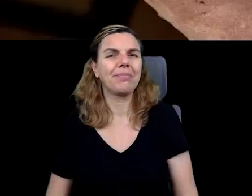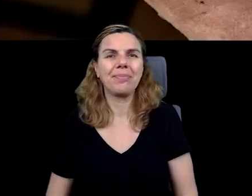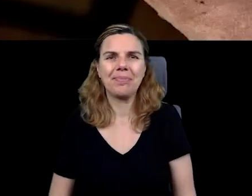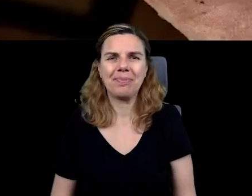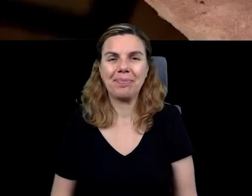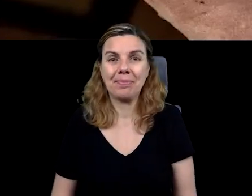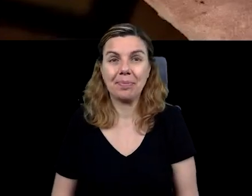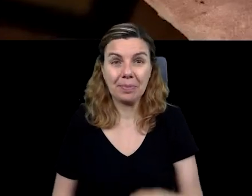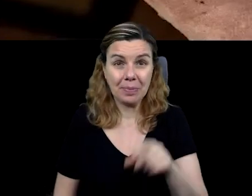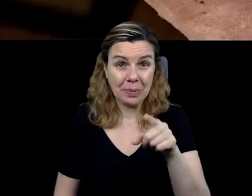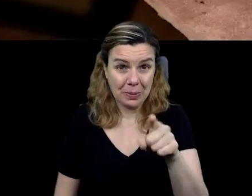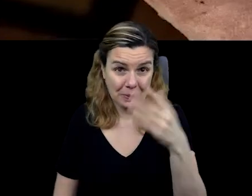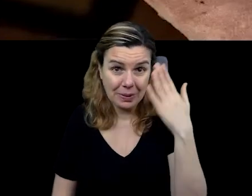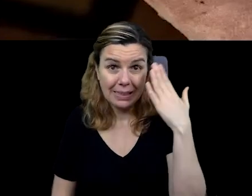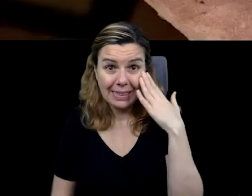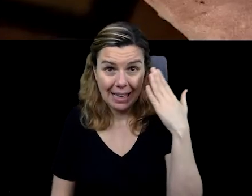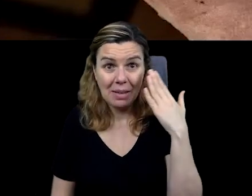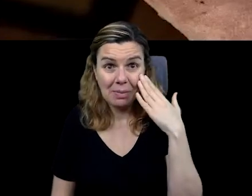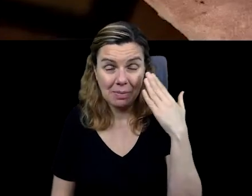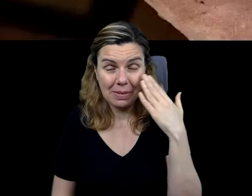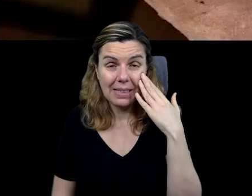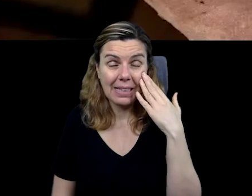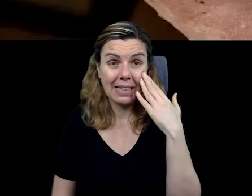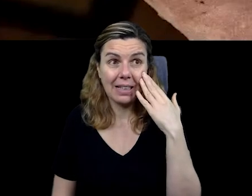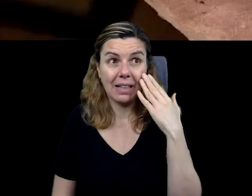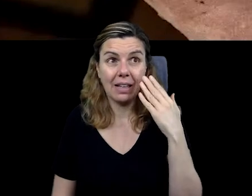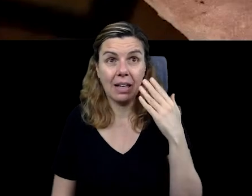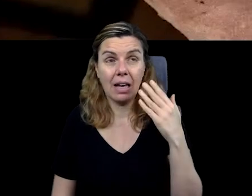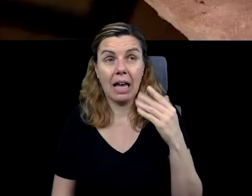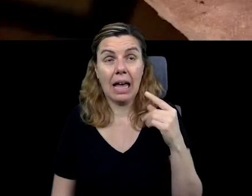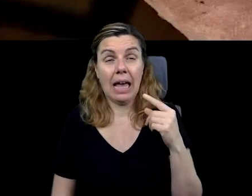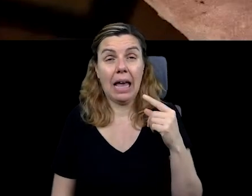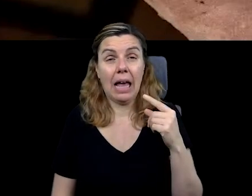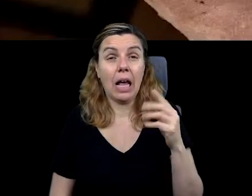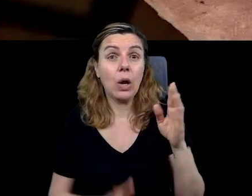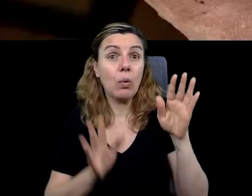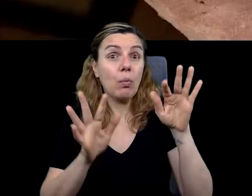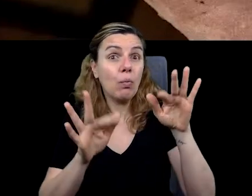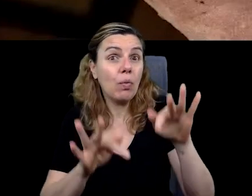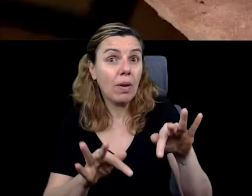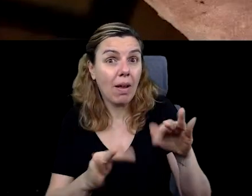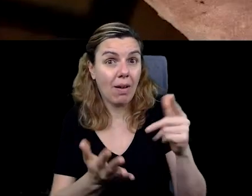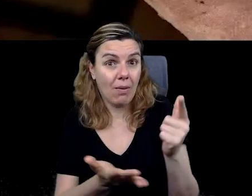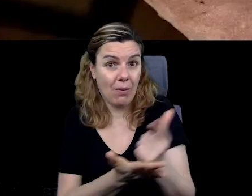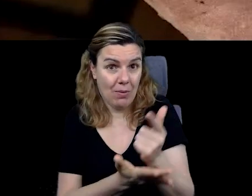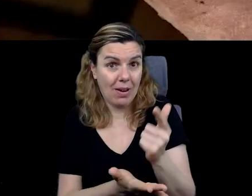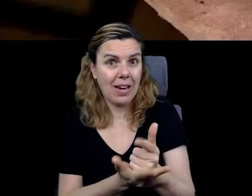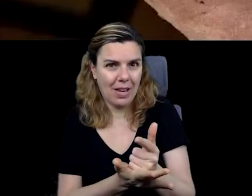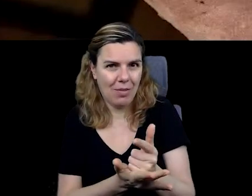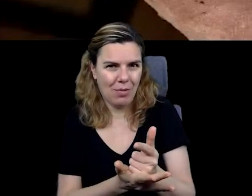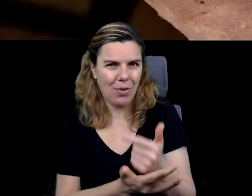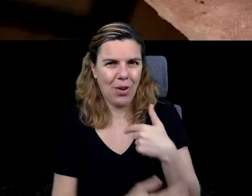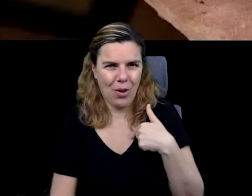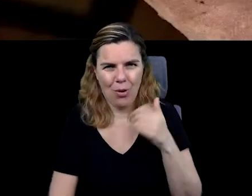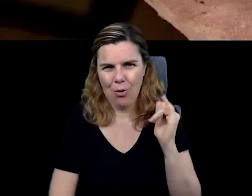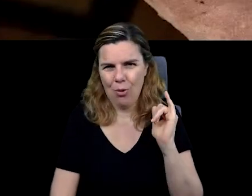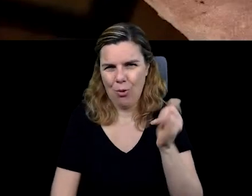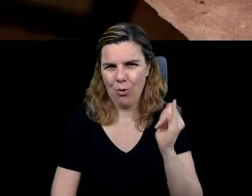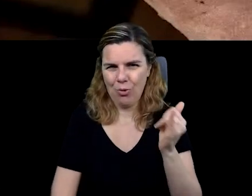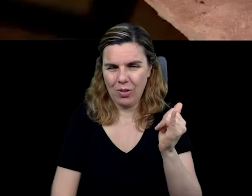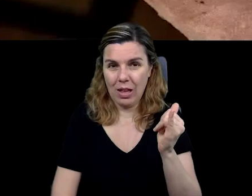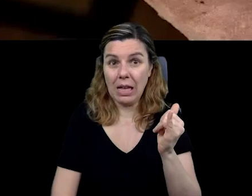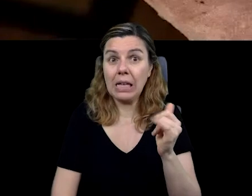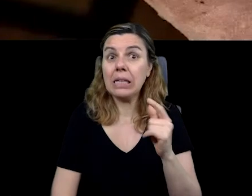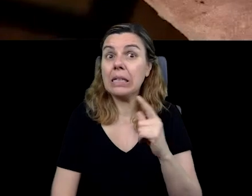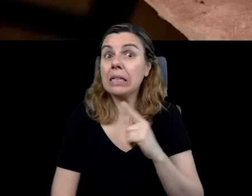Vocês sabiam que no final, bem no final desse livro que eu contei para vocês, ele